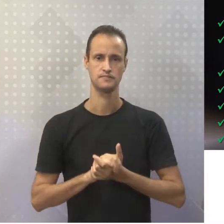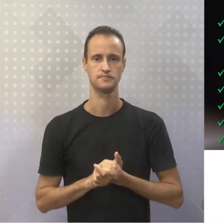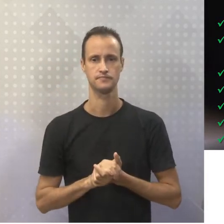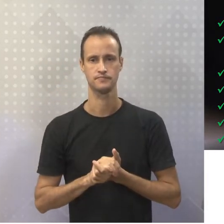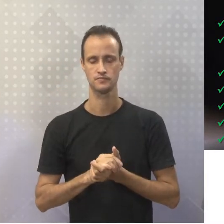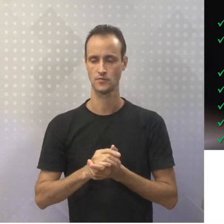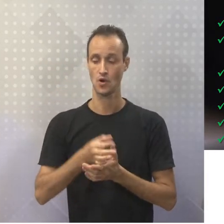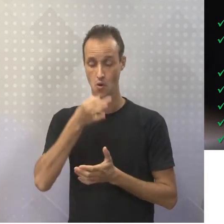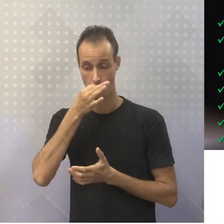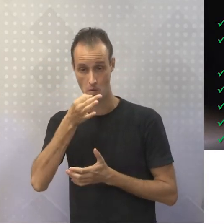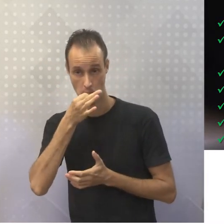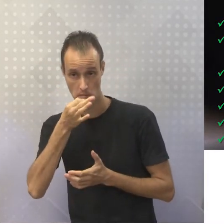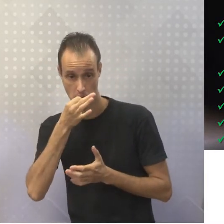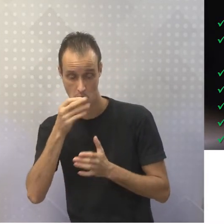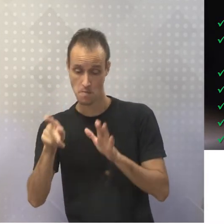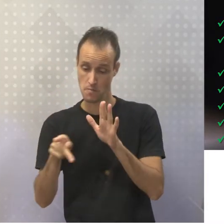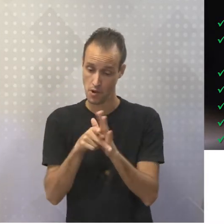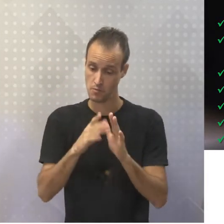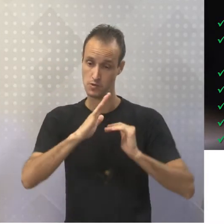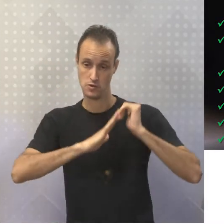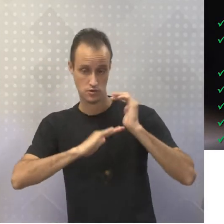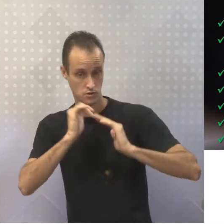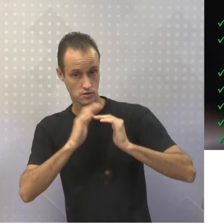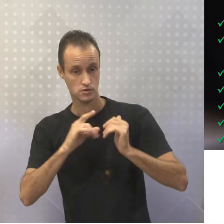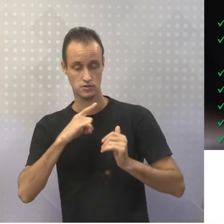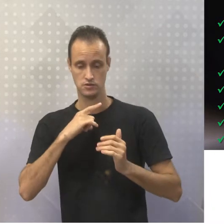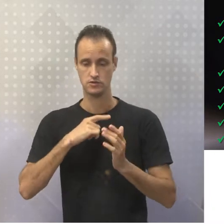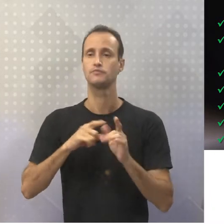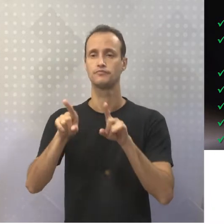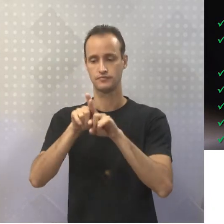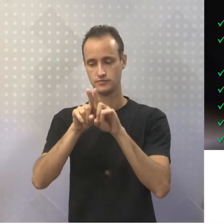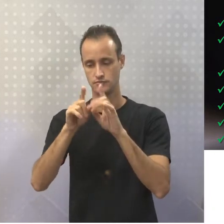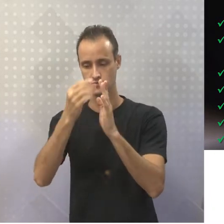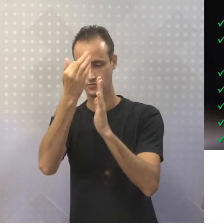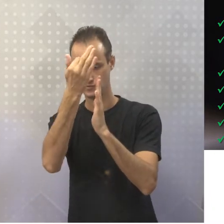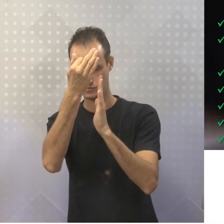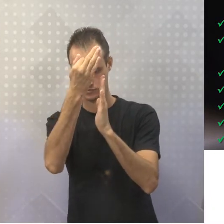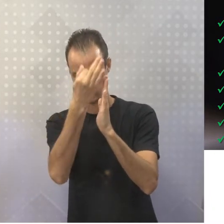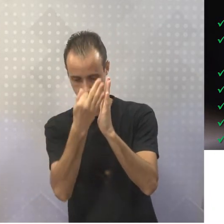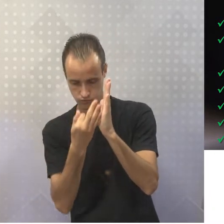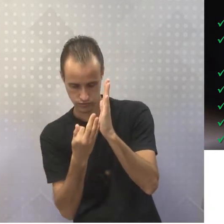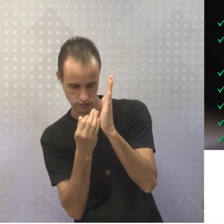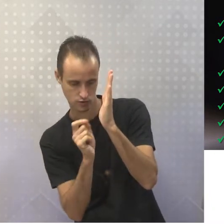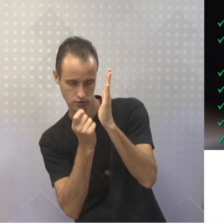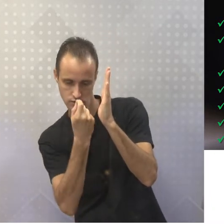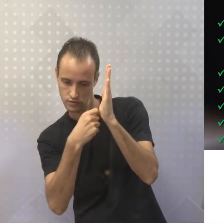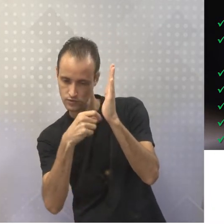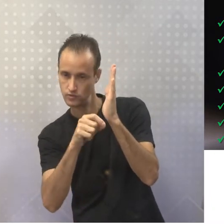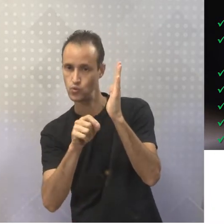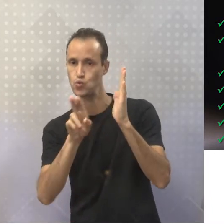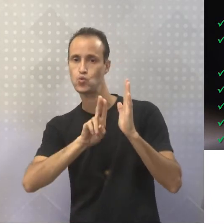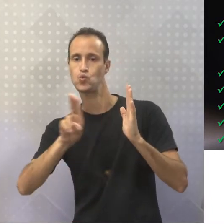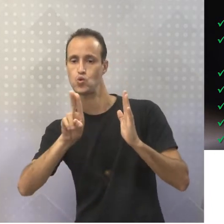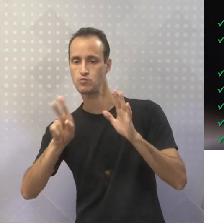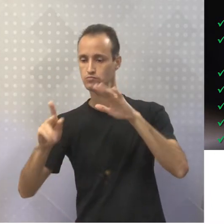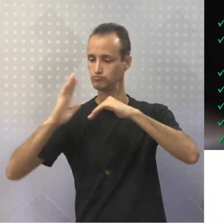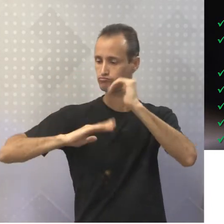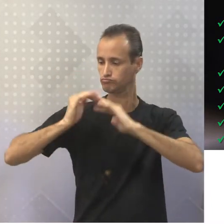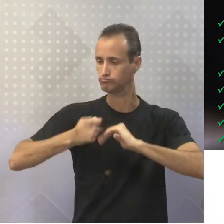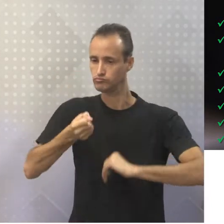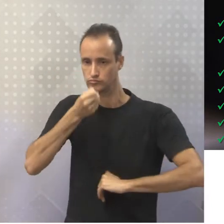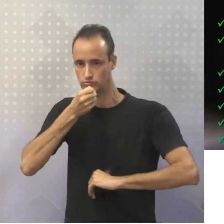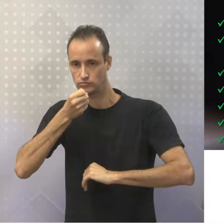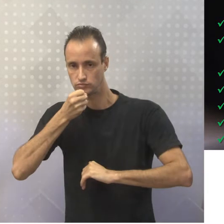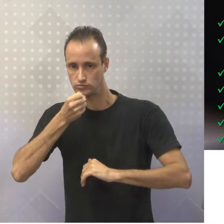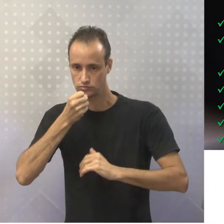do juízo de valor, né? Opinião. E assinados pelos repórteres. Ou seja, os repórteres são os autores